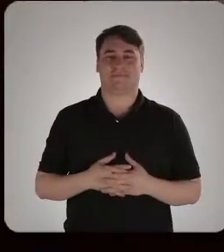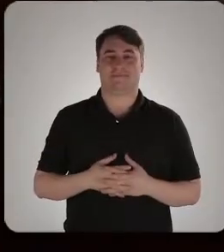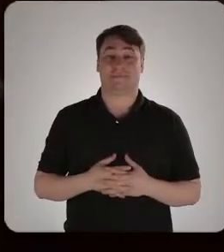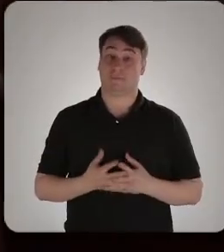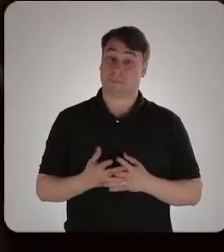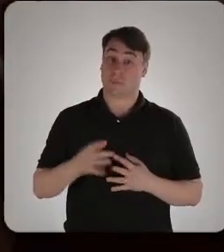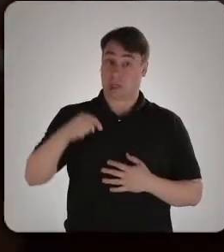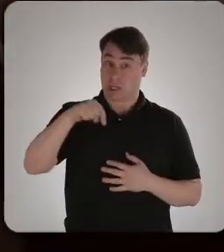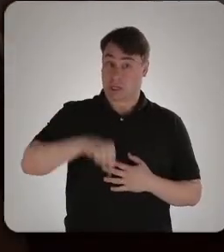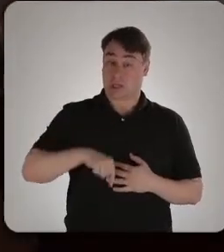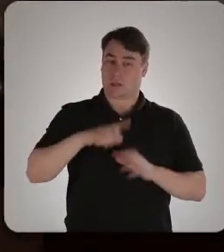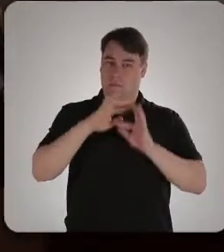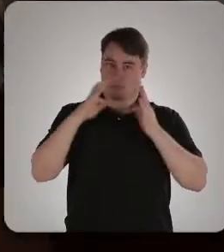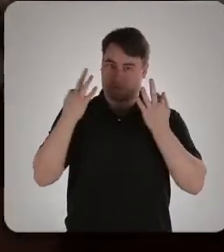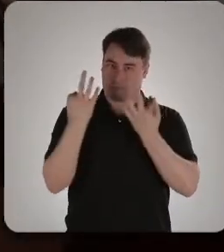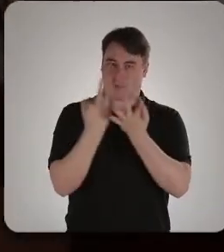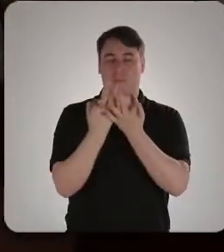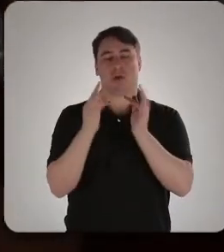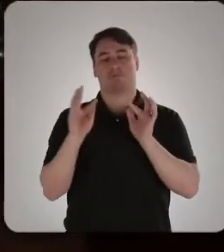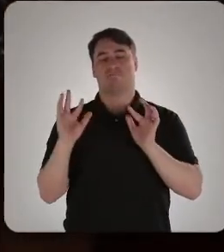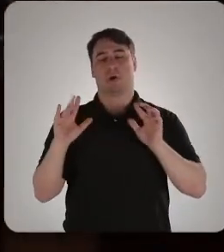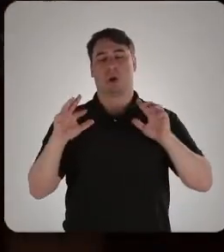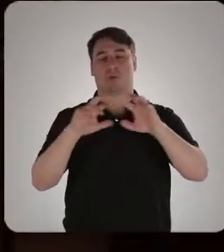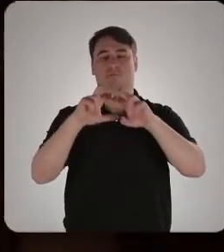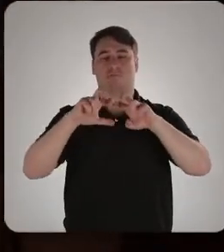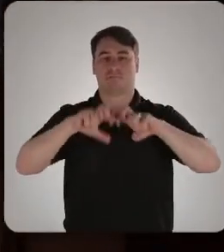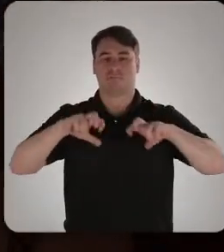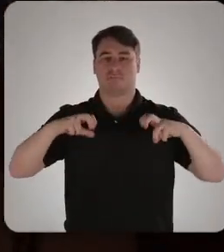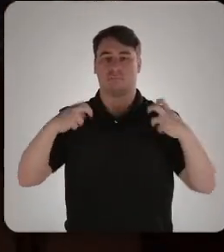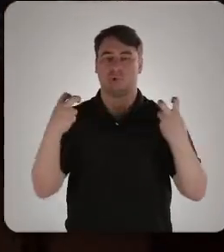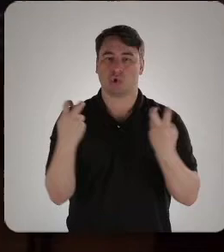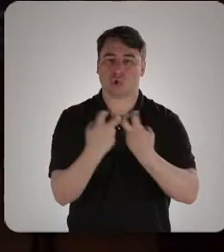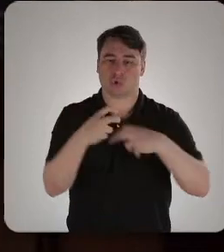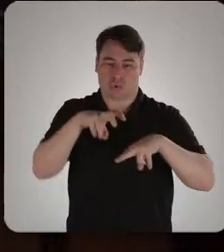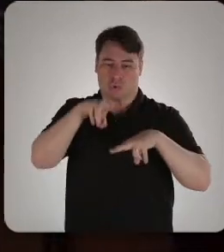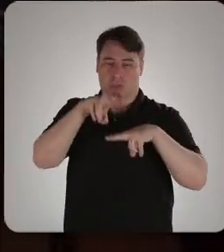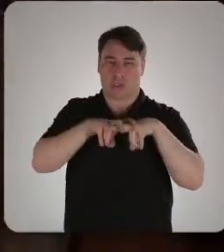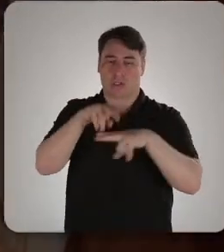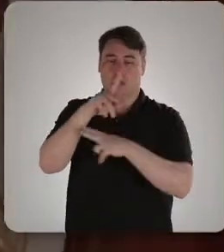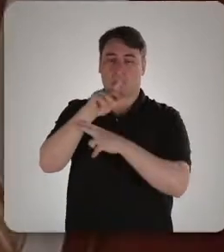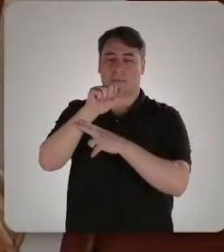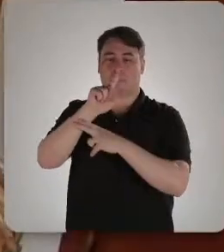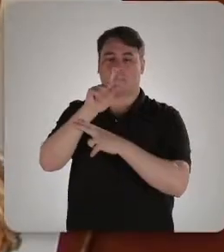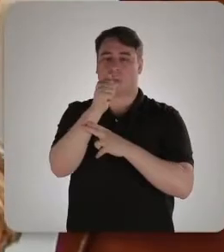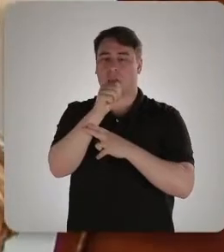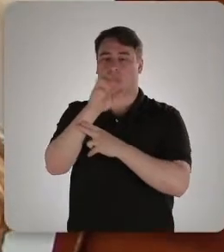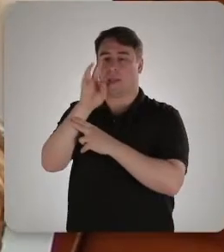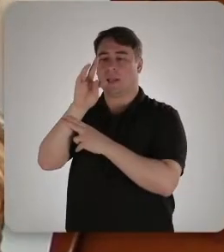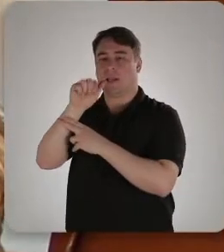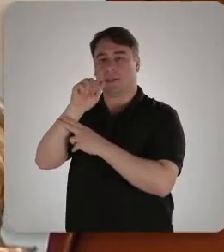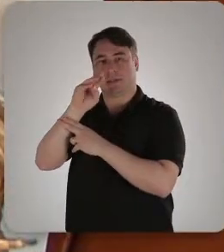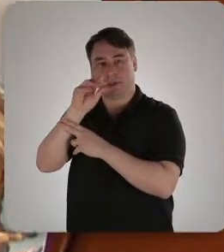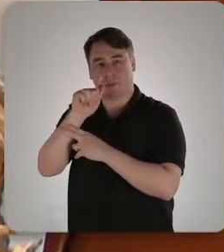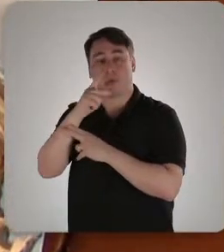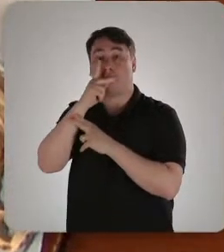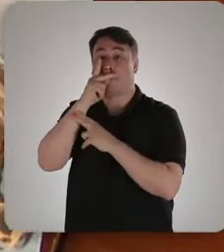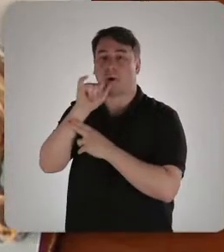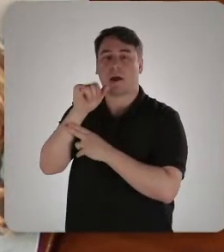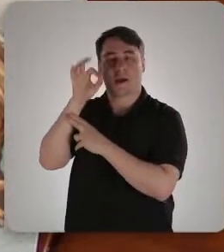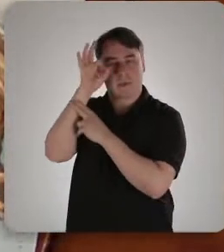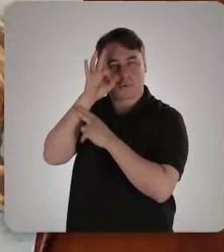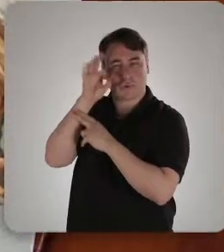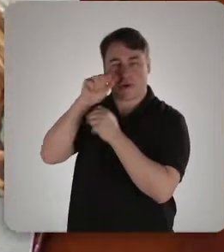Aqui, a família se reunia, sentada nas cadeiras de palha de taboa, saídas das mãos do seu